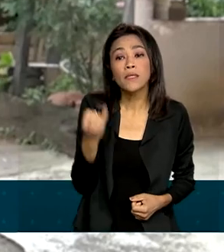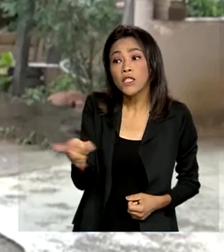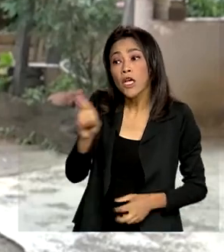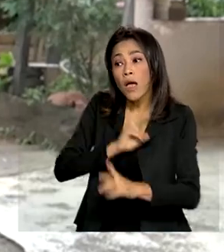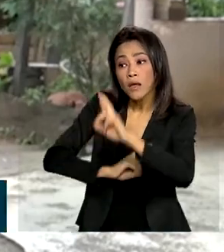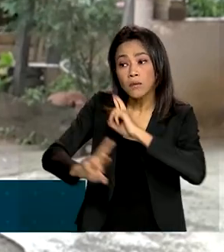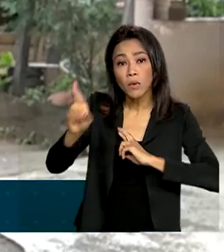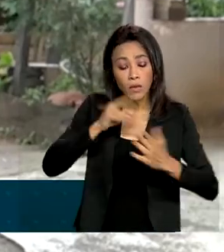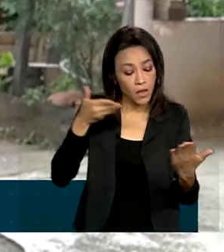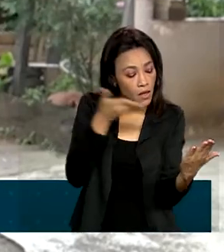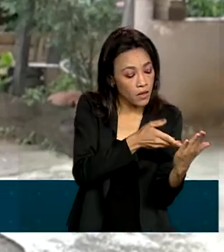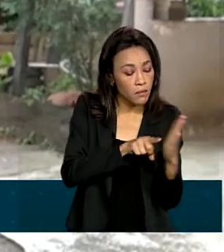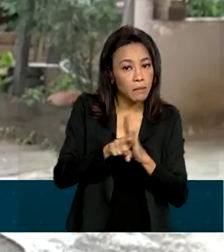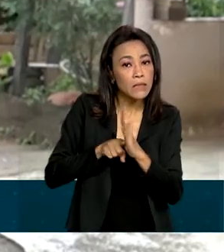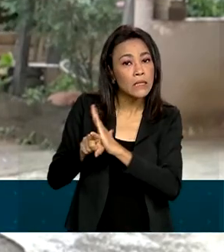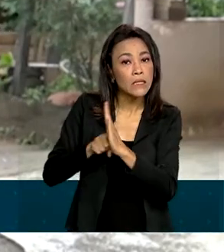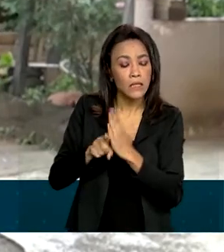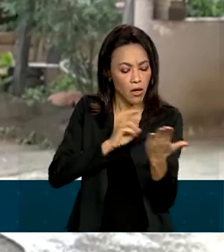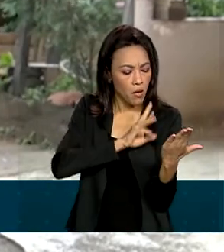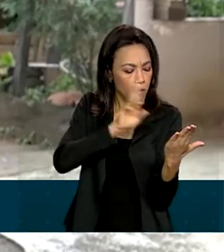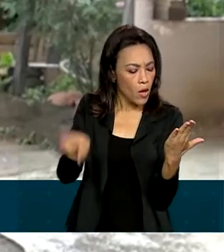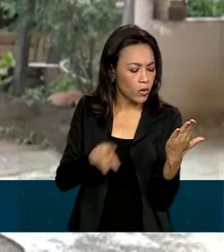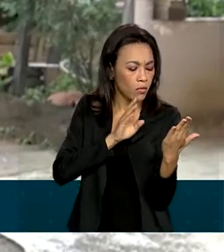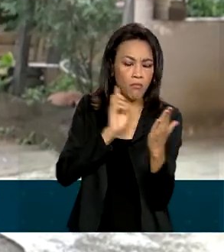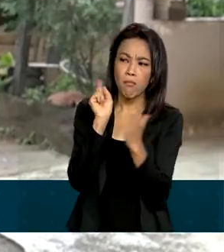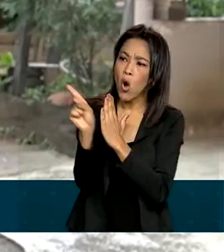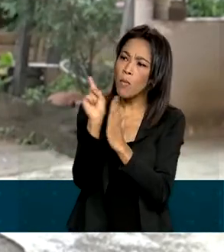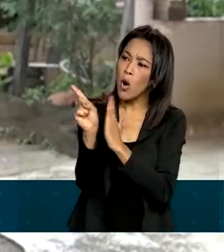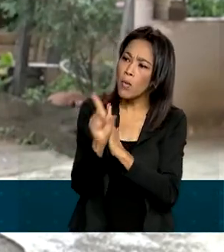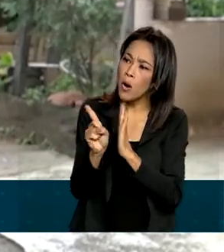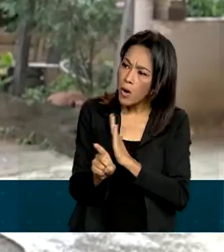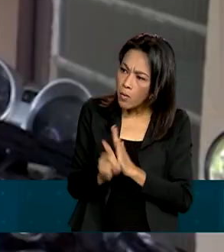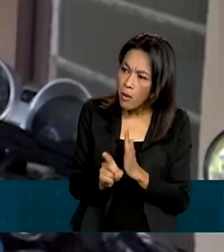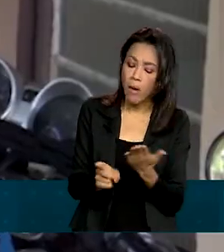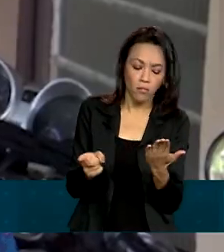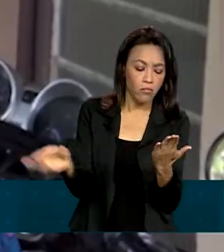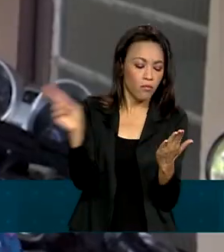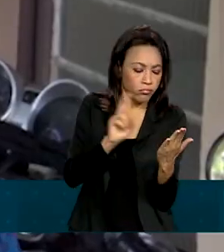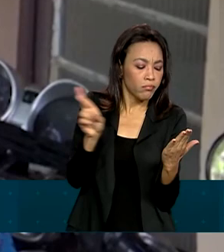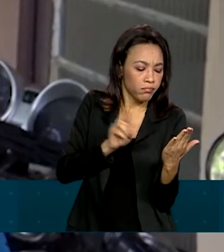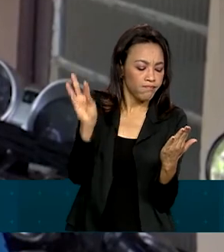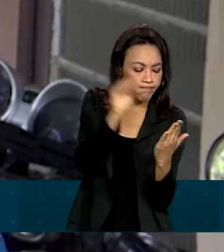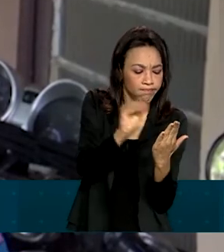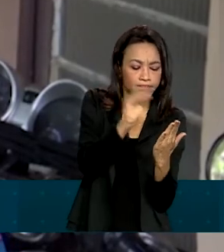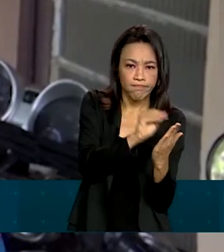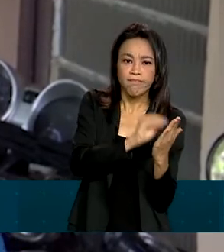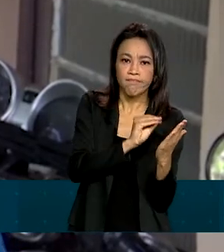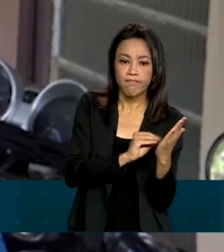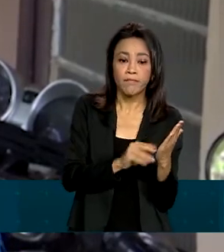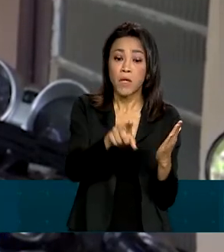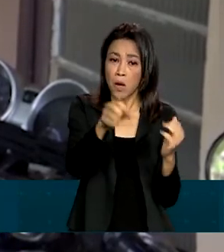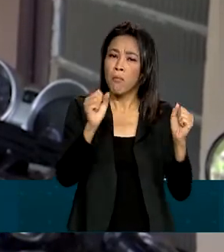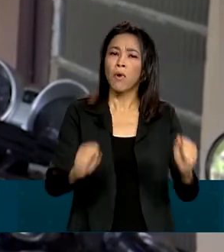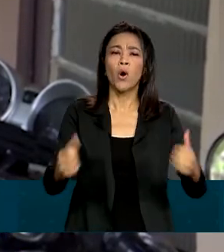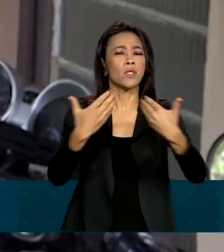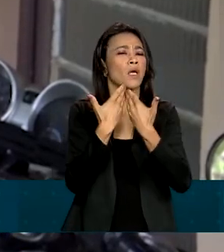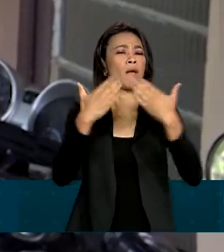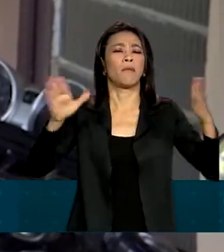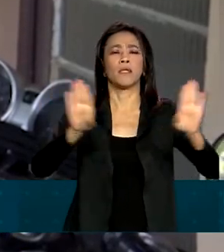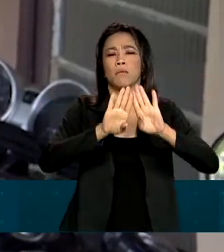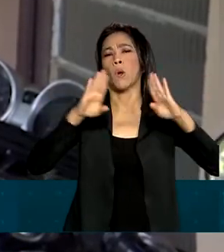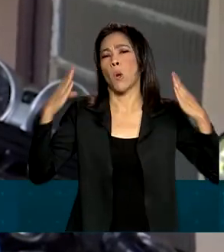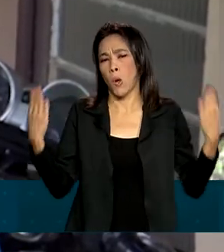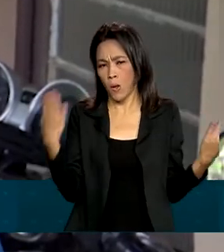pesquisa da forma que o recenseador faz a pergunta. As pessoas podem abrir as portas, podem receber